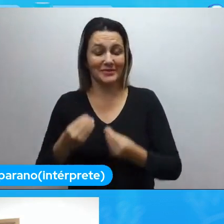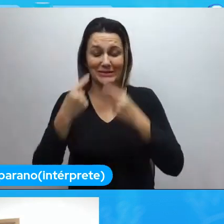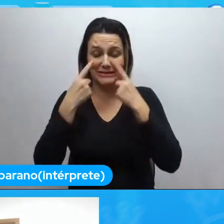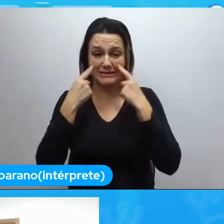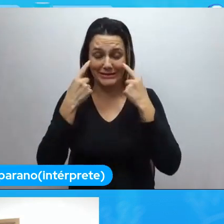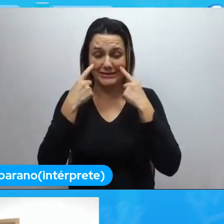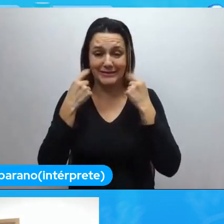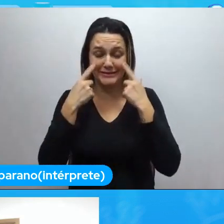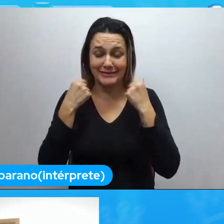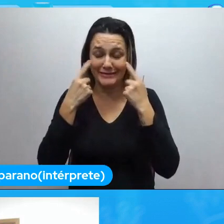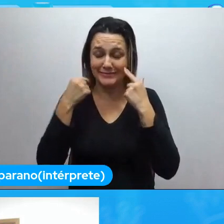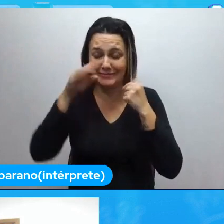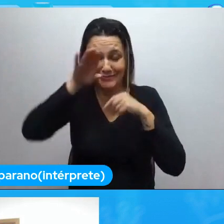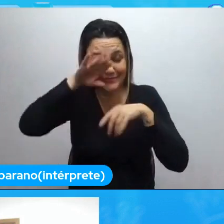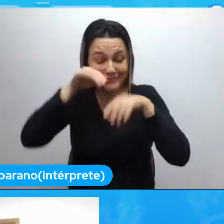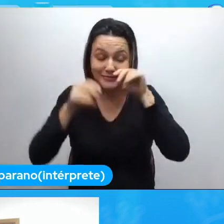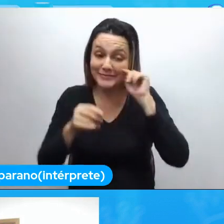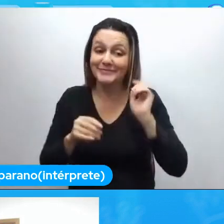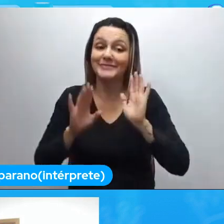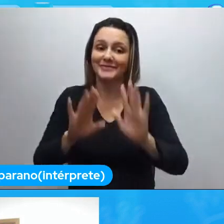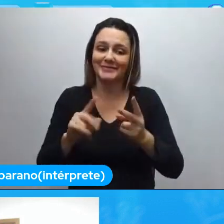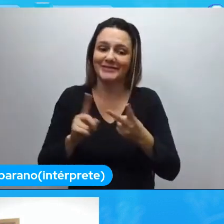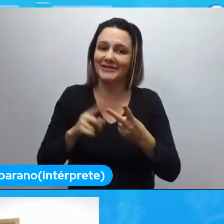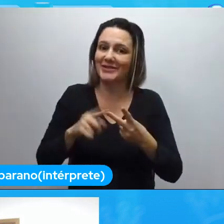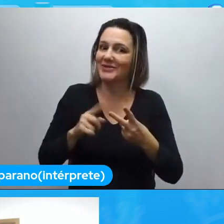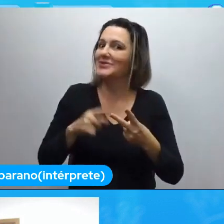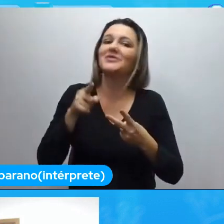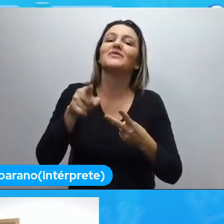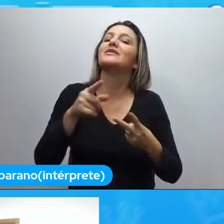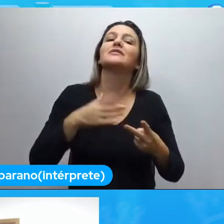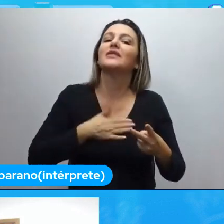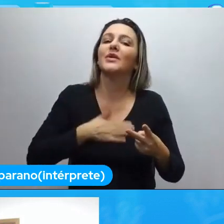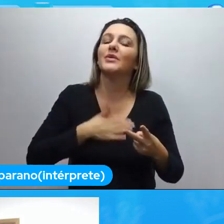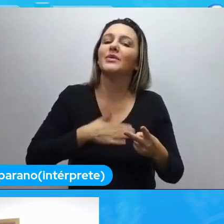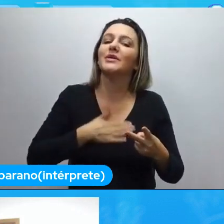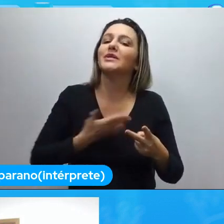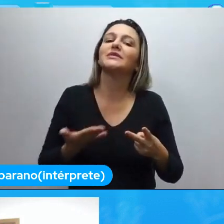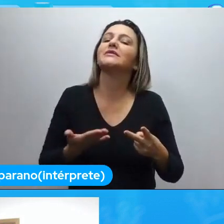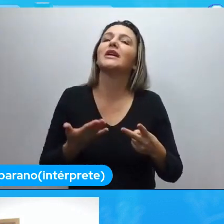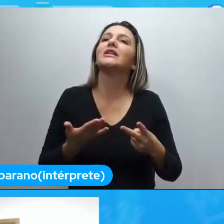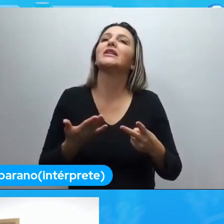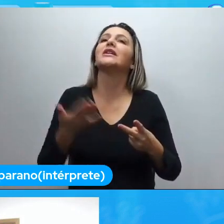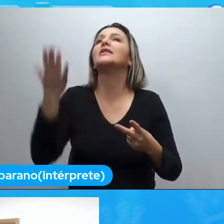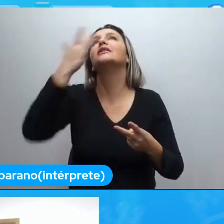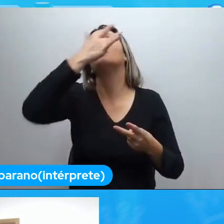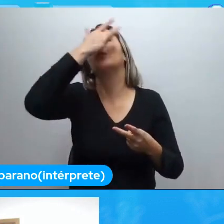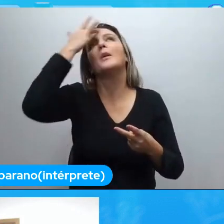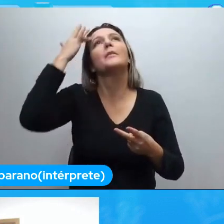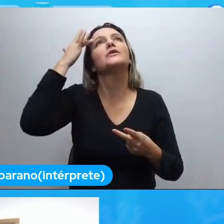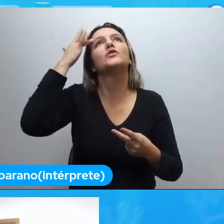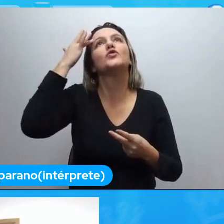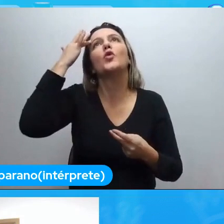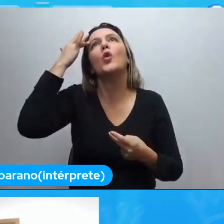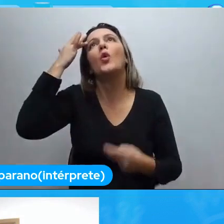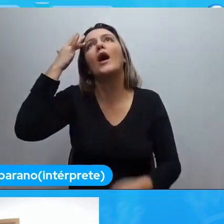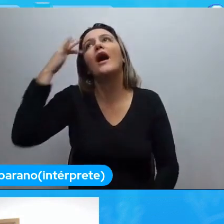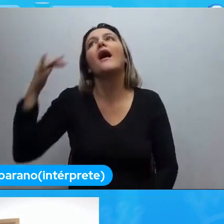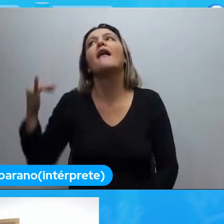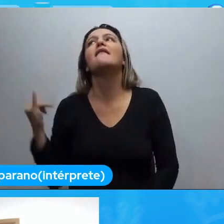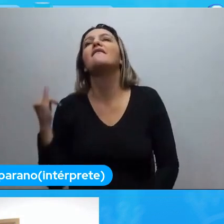que você desidratou todo mundo. Segundo, o que você gostaria que alguém tivesse dito para você mais nova quando você estava começando?